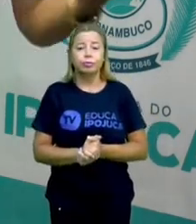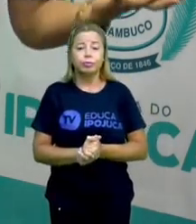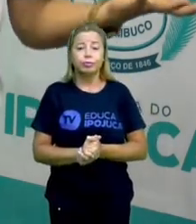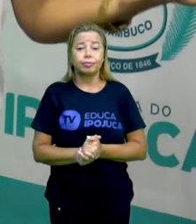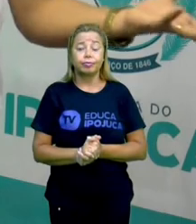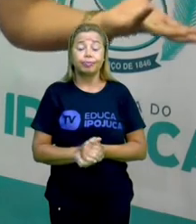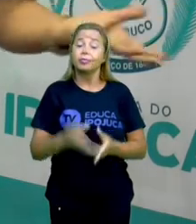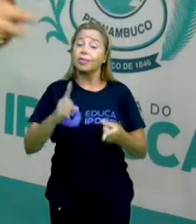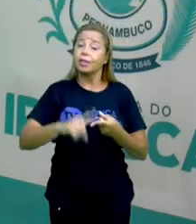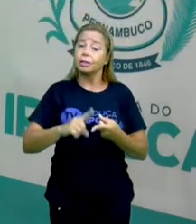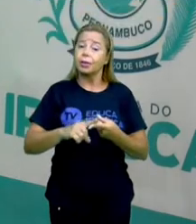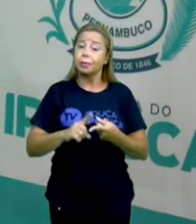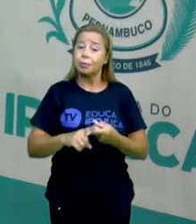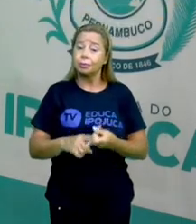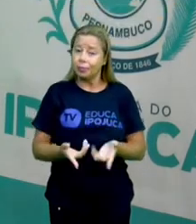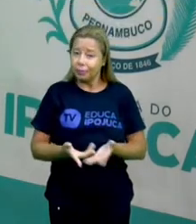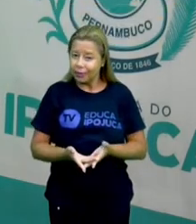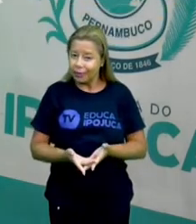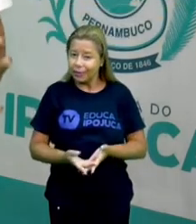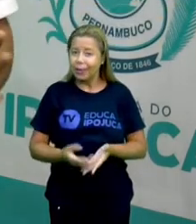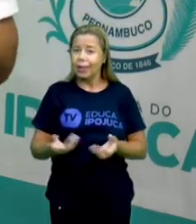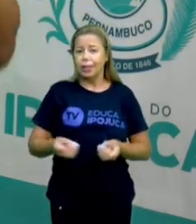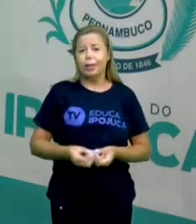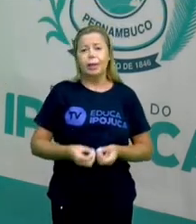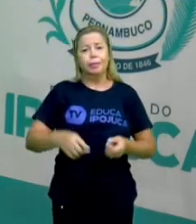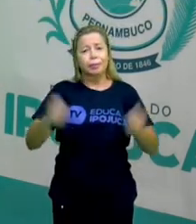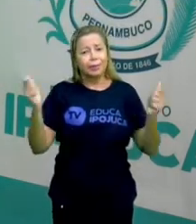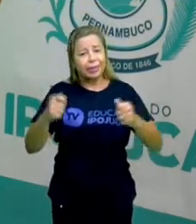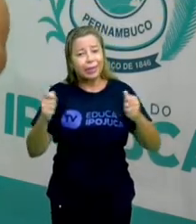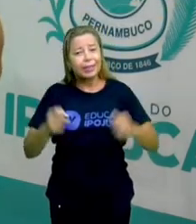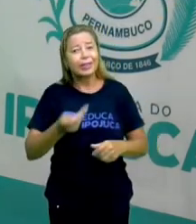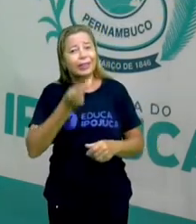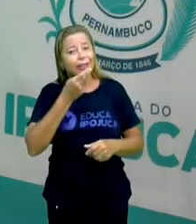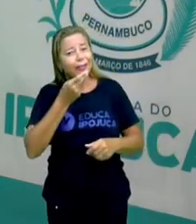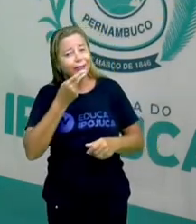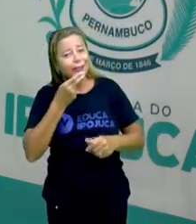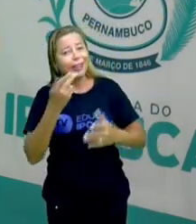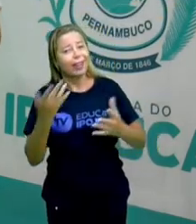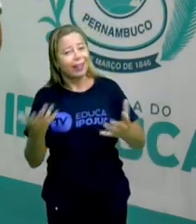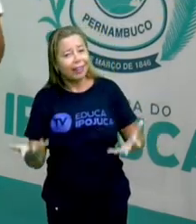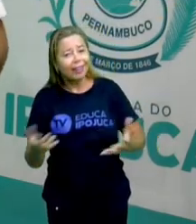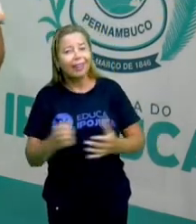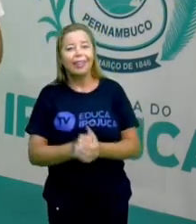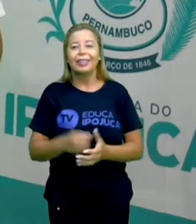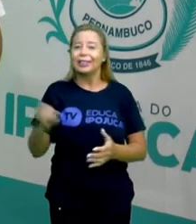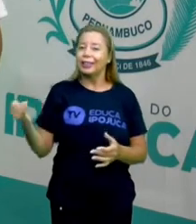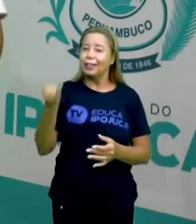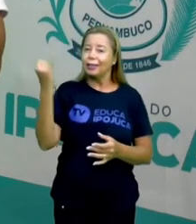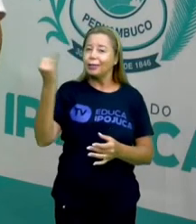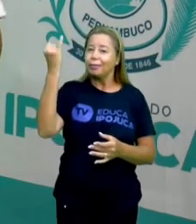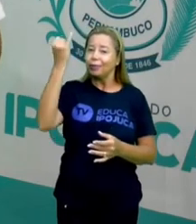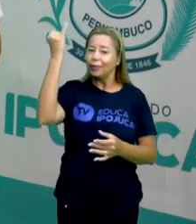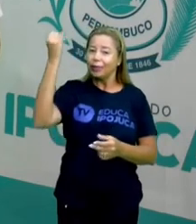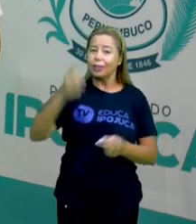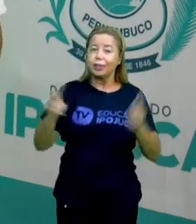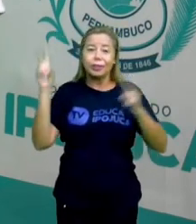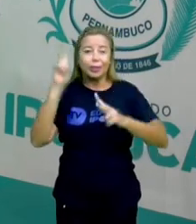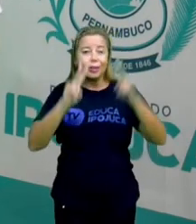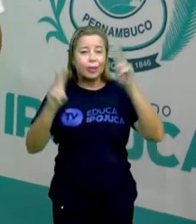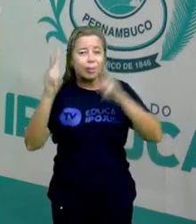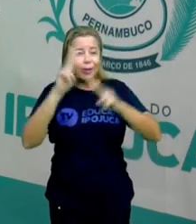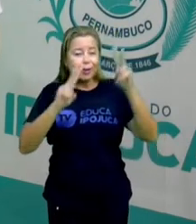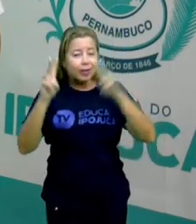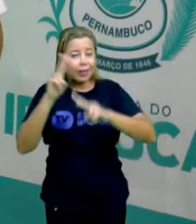E também, é claro, não deixando de falar, a questão da riqueza, o quê? Do nosso olhar turístico,